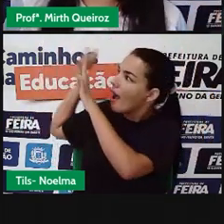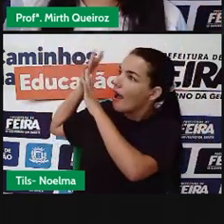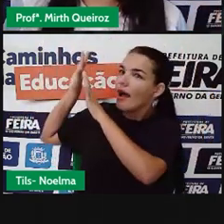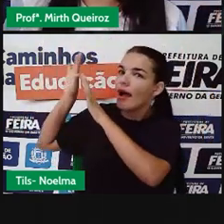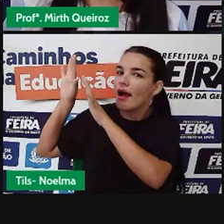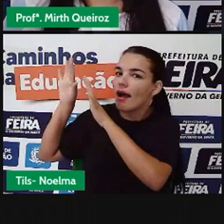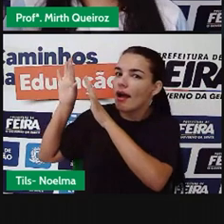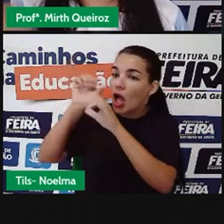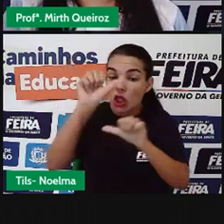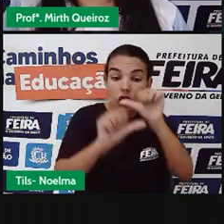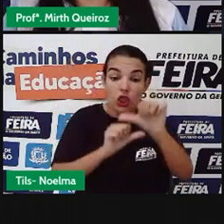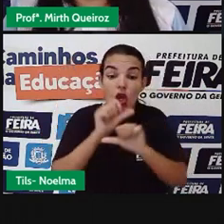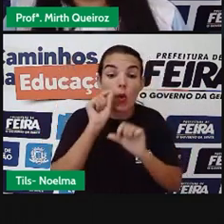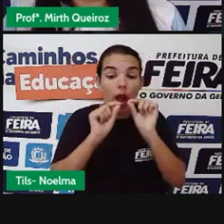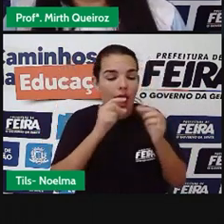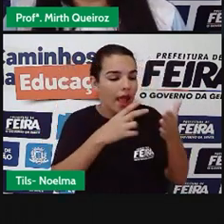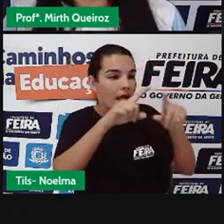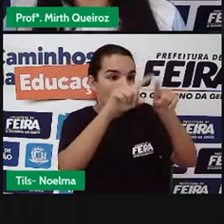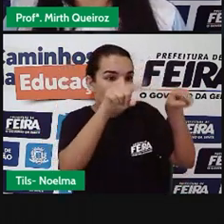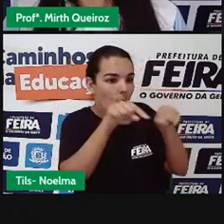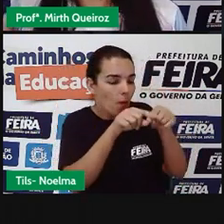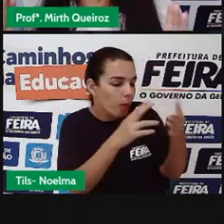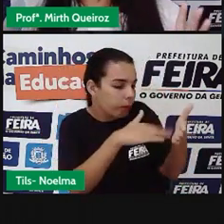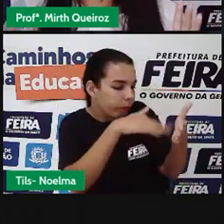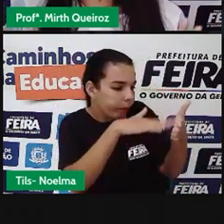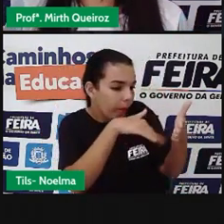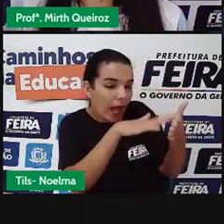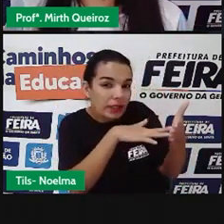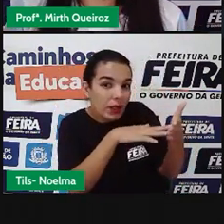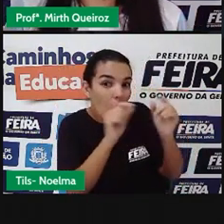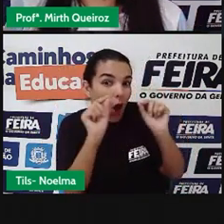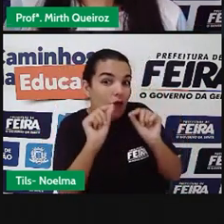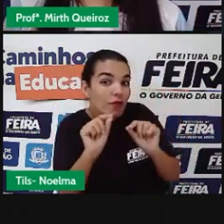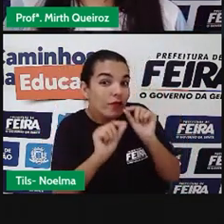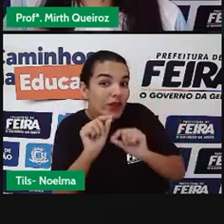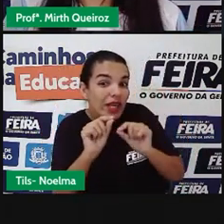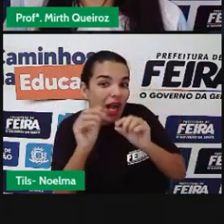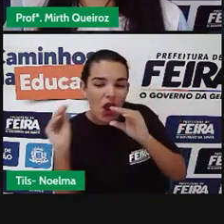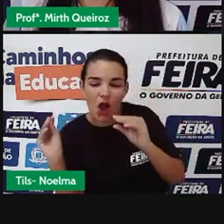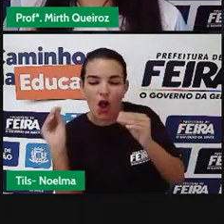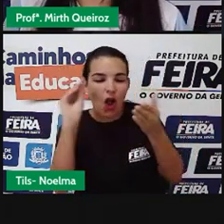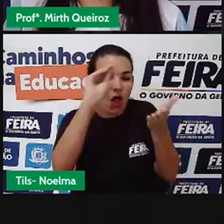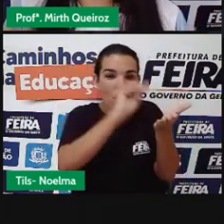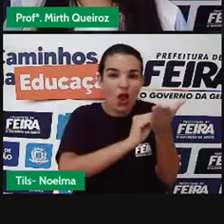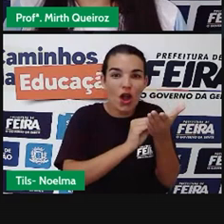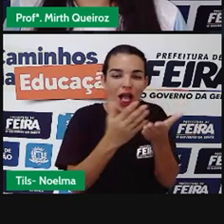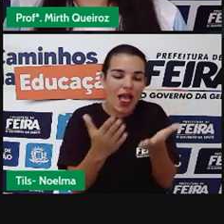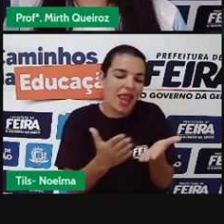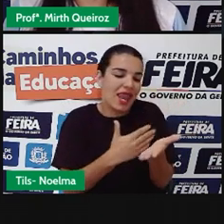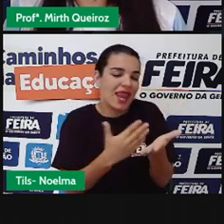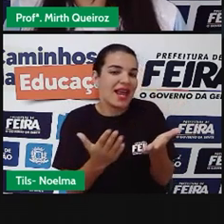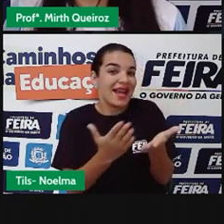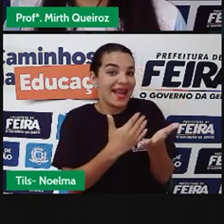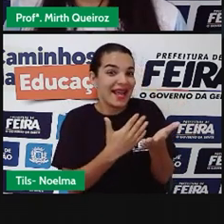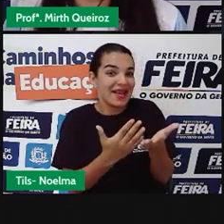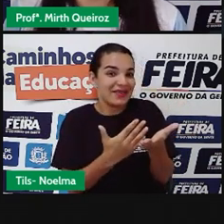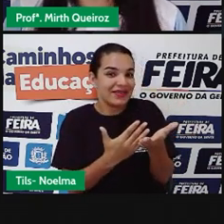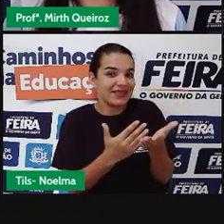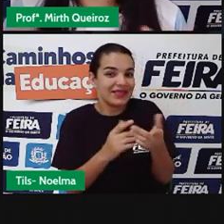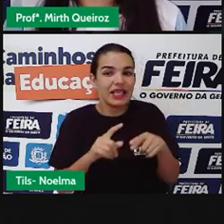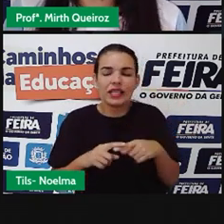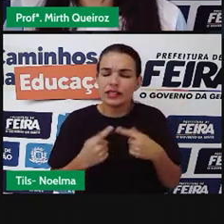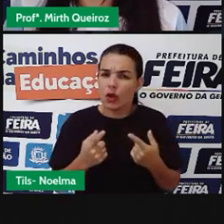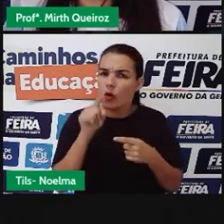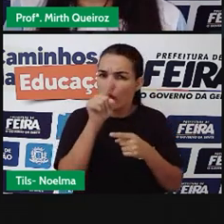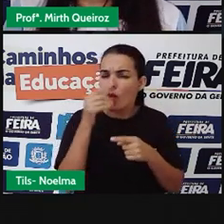quadros, nós vamos colocar livros em moldura. Eu sei que vocês já devem ouvir de vários livros, né?